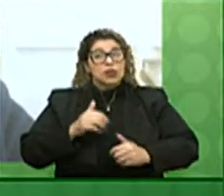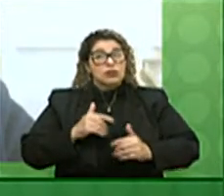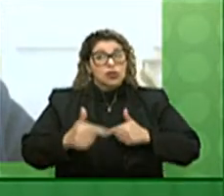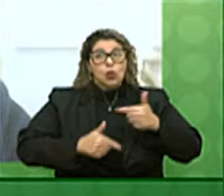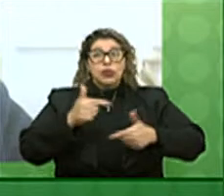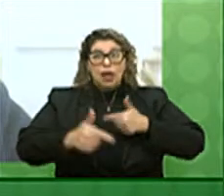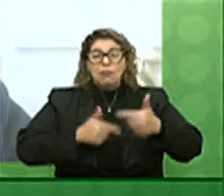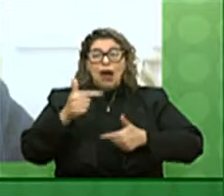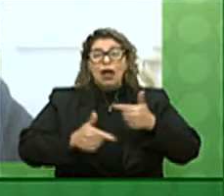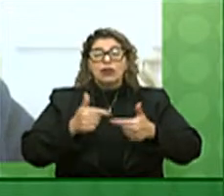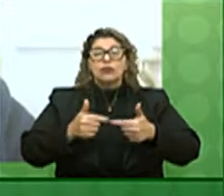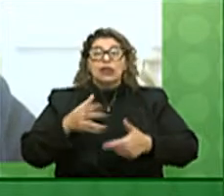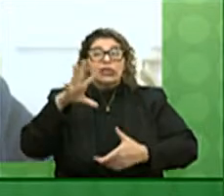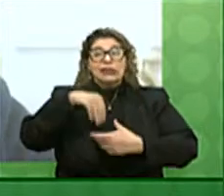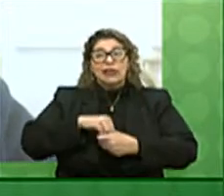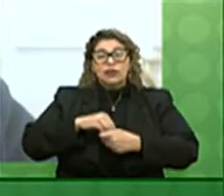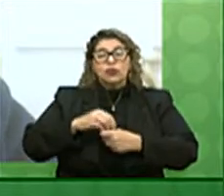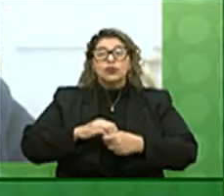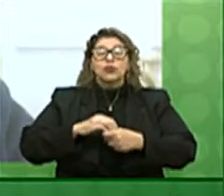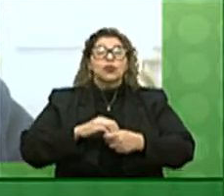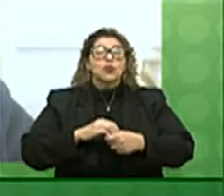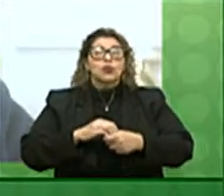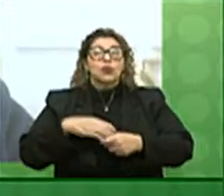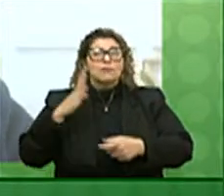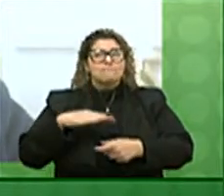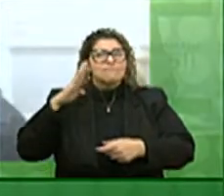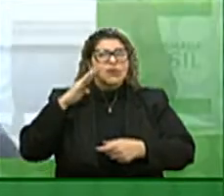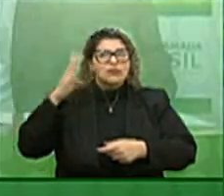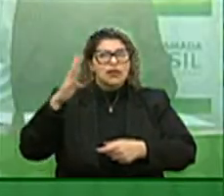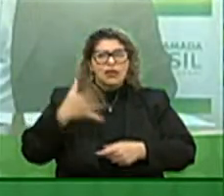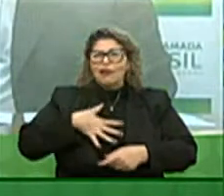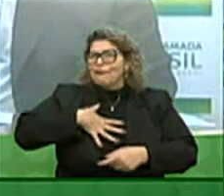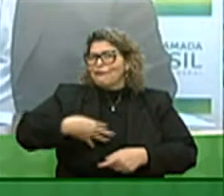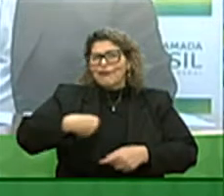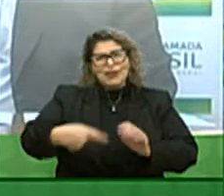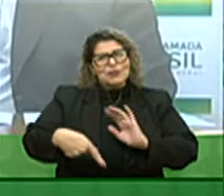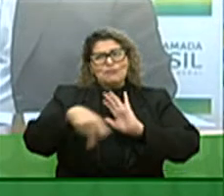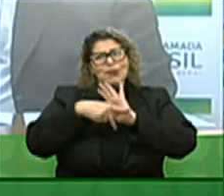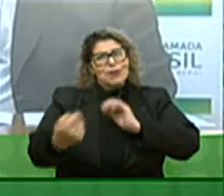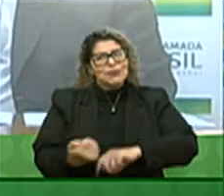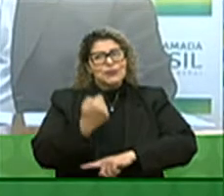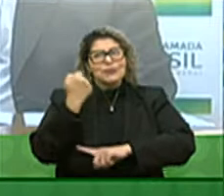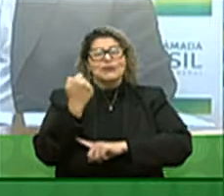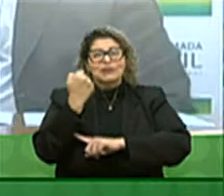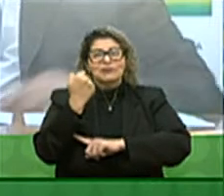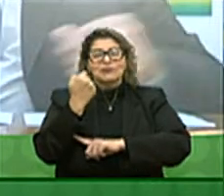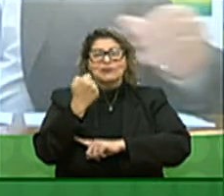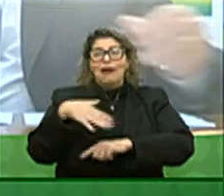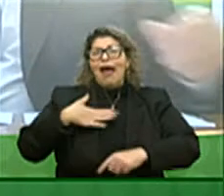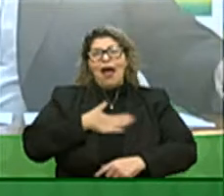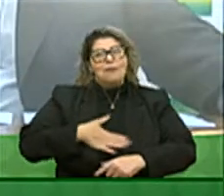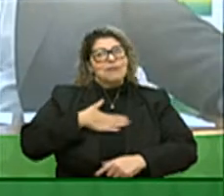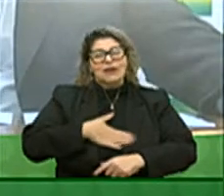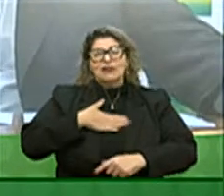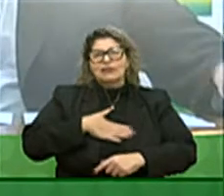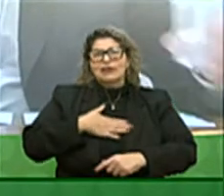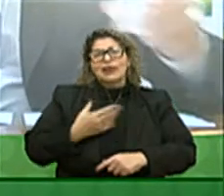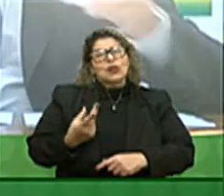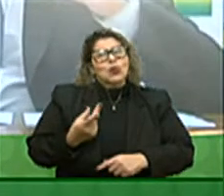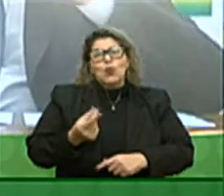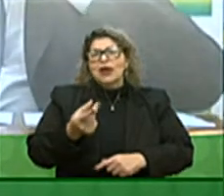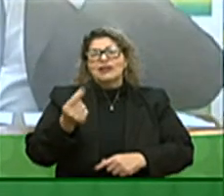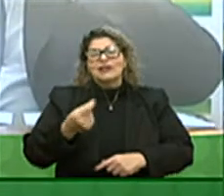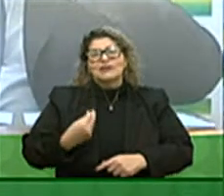carreira no Exército, filho da nossa terra, é sempre uma alegria poder recebê-lo aqui tantas vezes